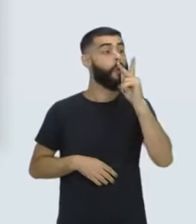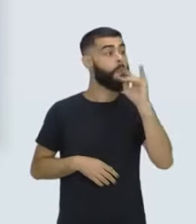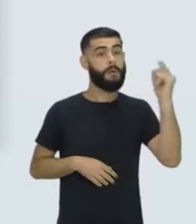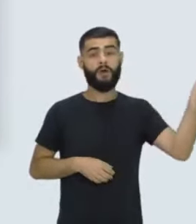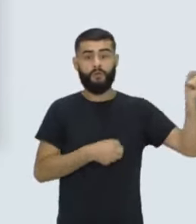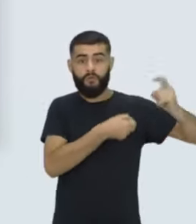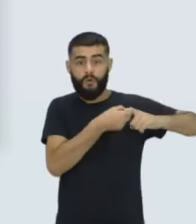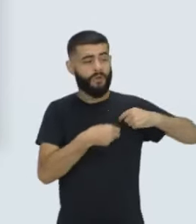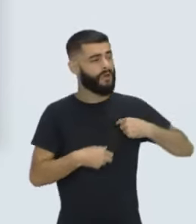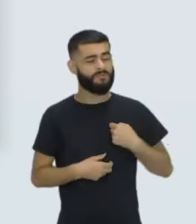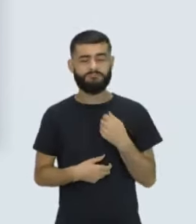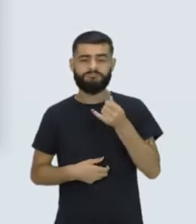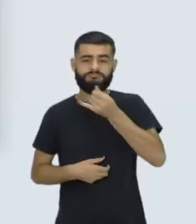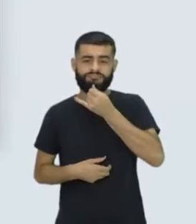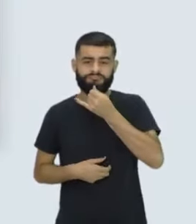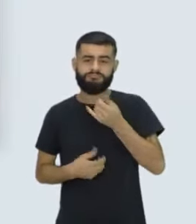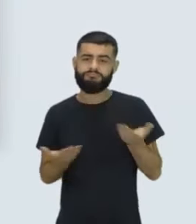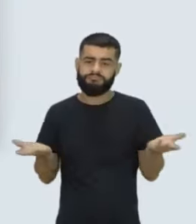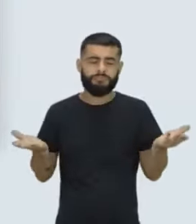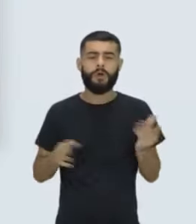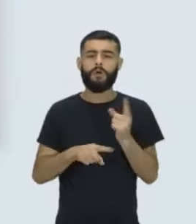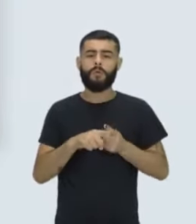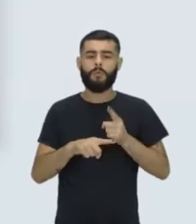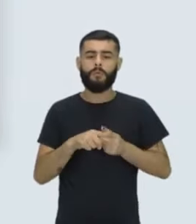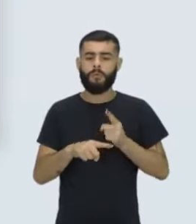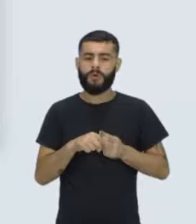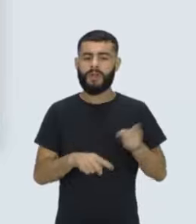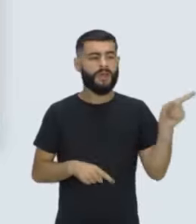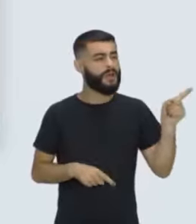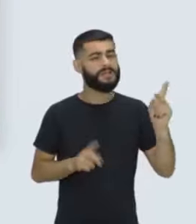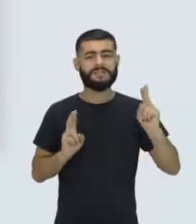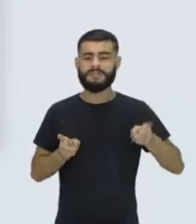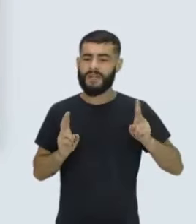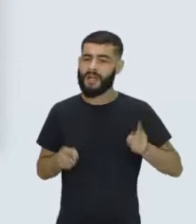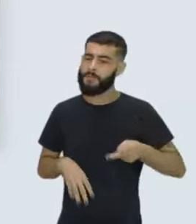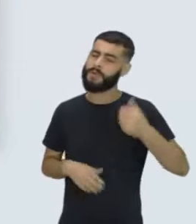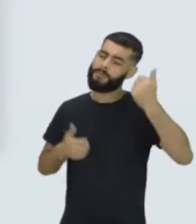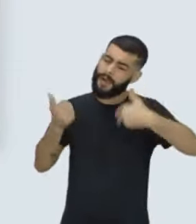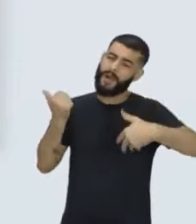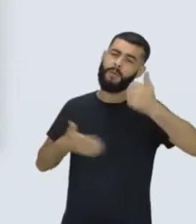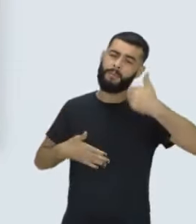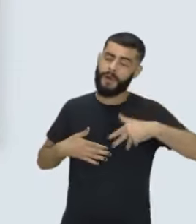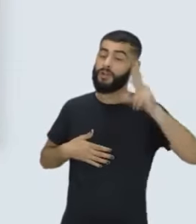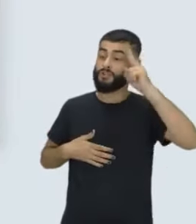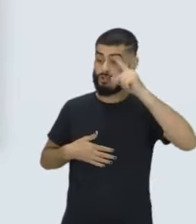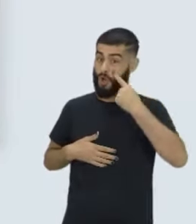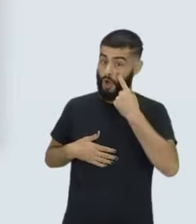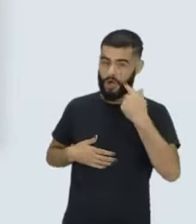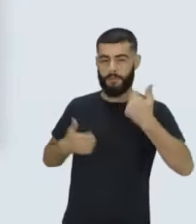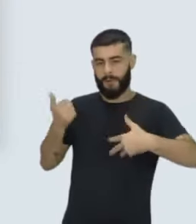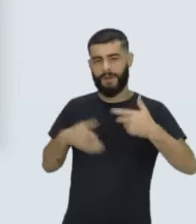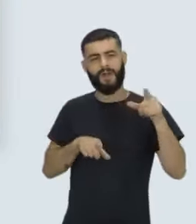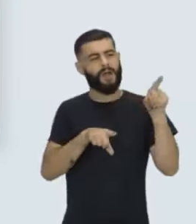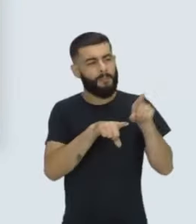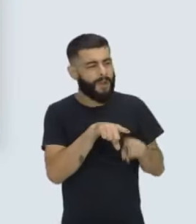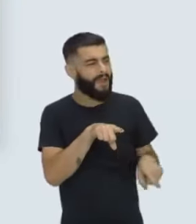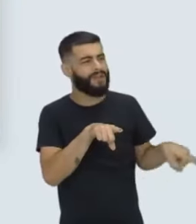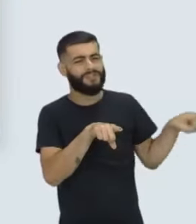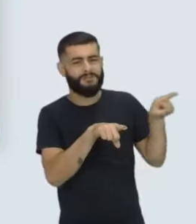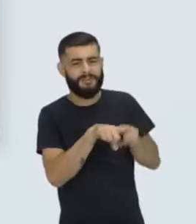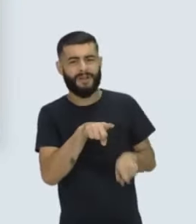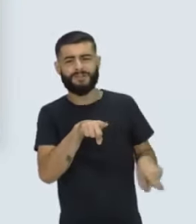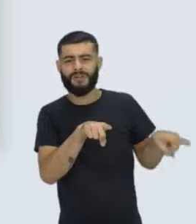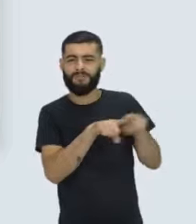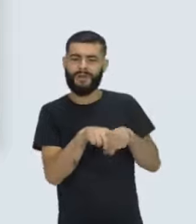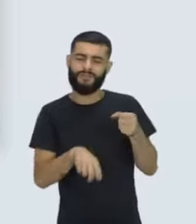fico meio chateada, triste, porque ele conta a mesma história 20 vezes, de não sei quem, etc. E,